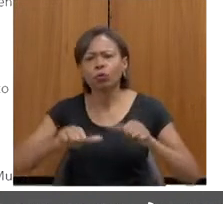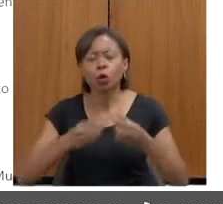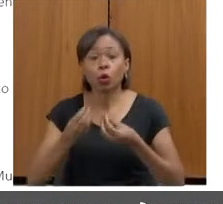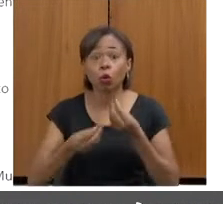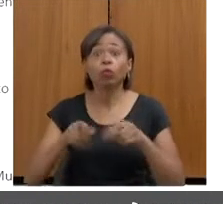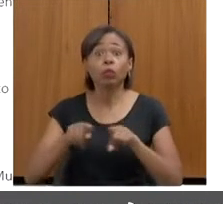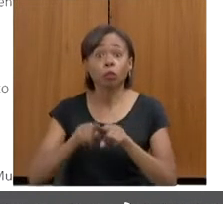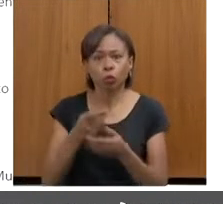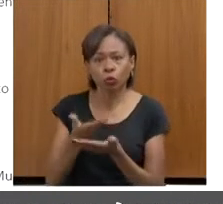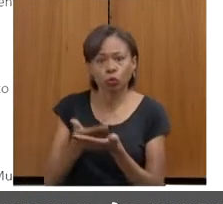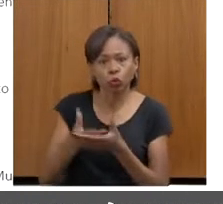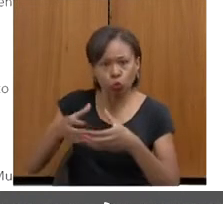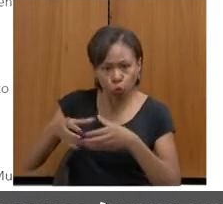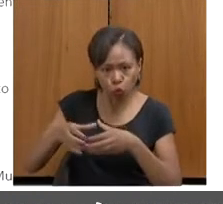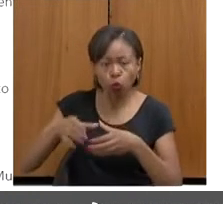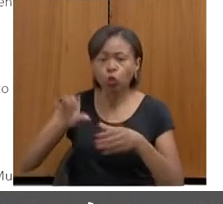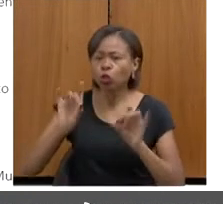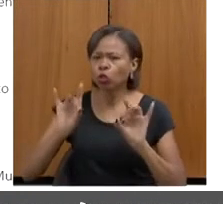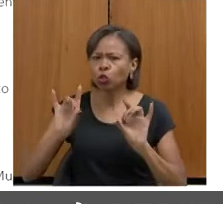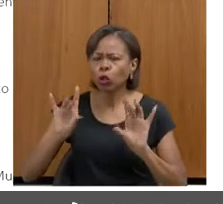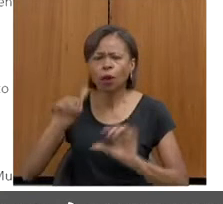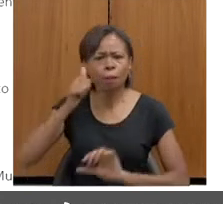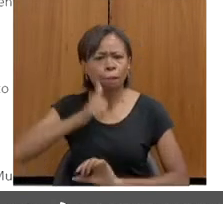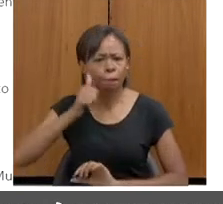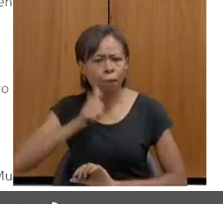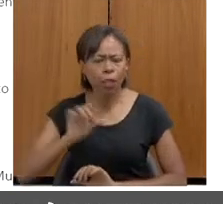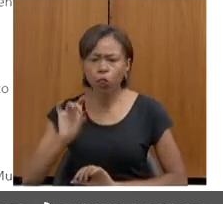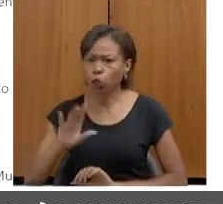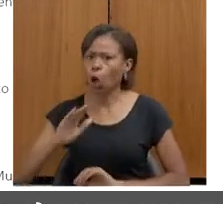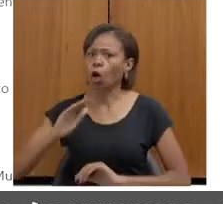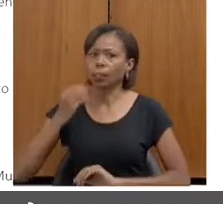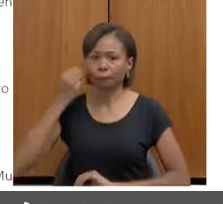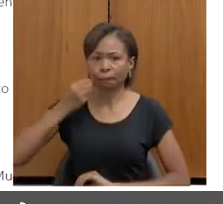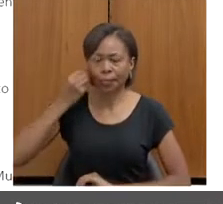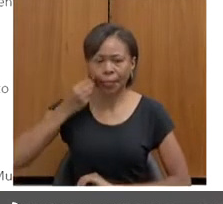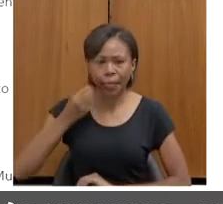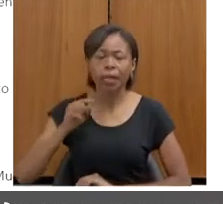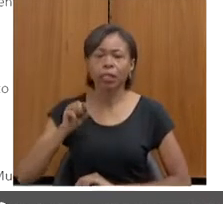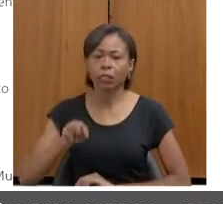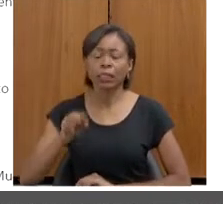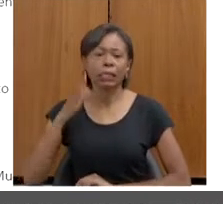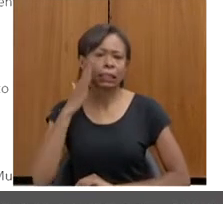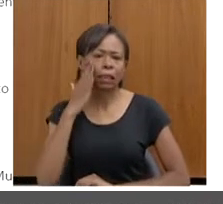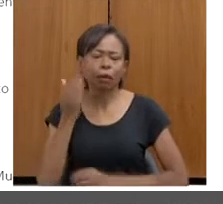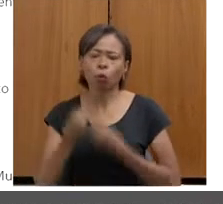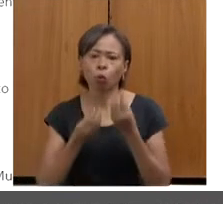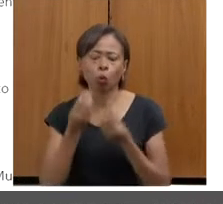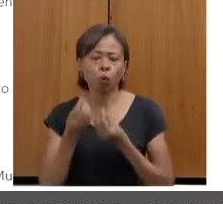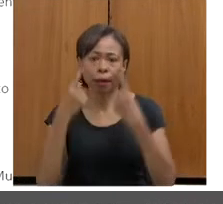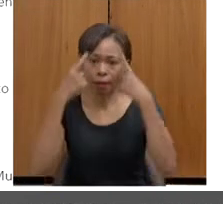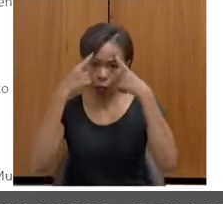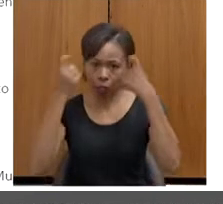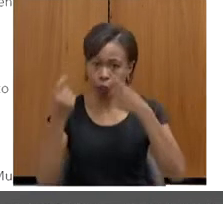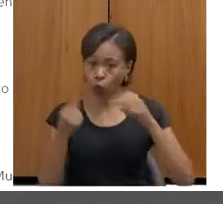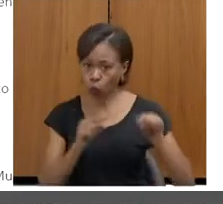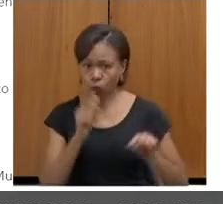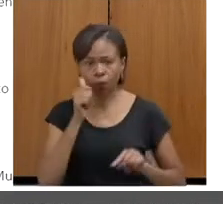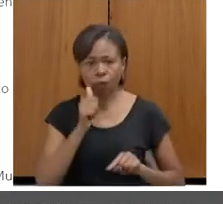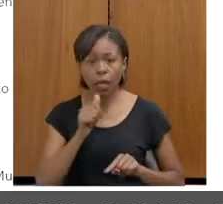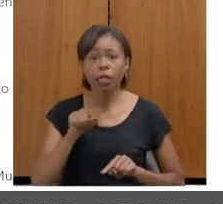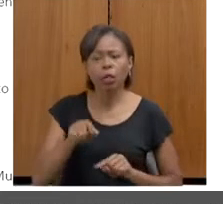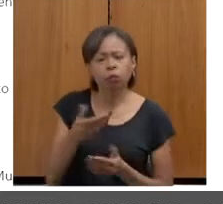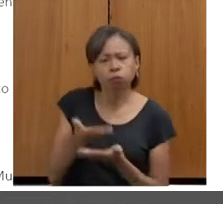experientes, na lida com a questão da violência contra a mulher. E, como resultado desse estudo,